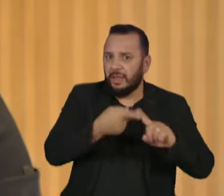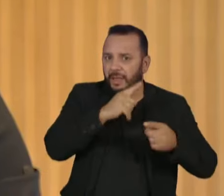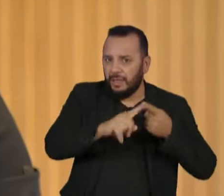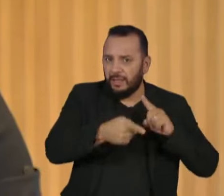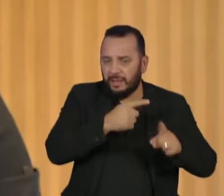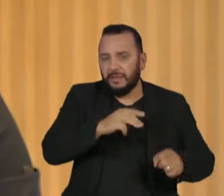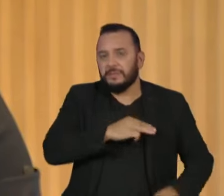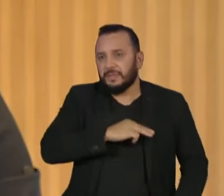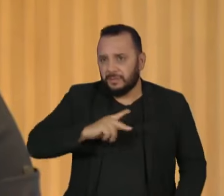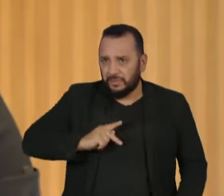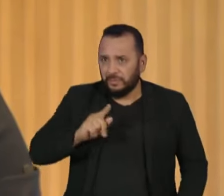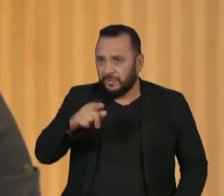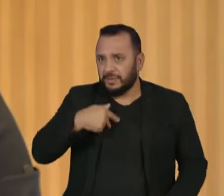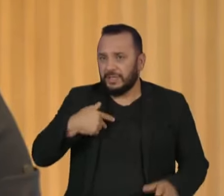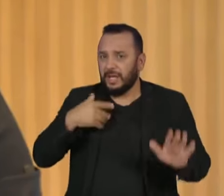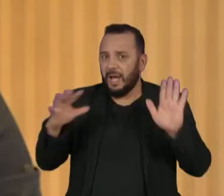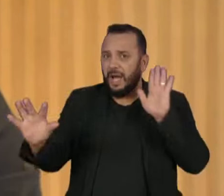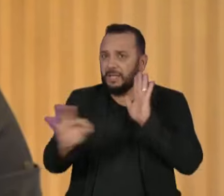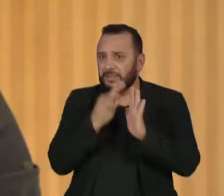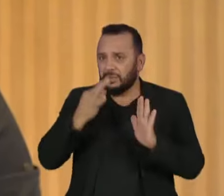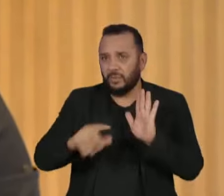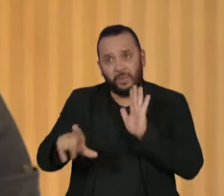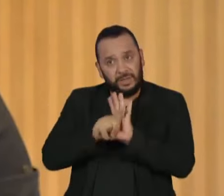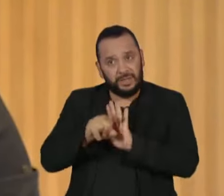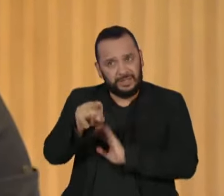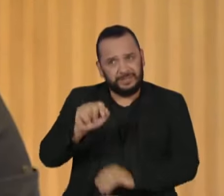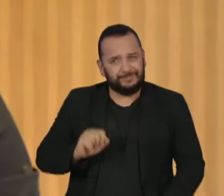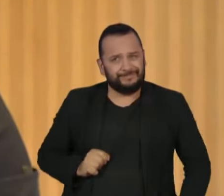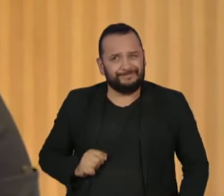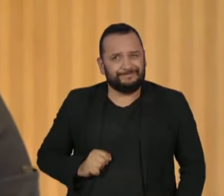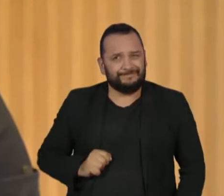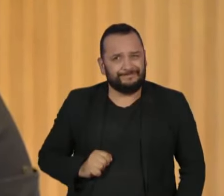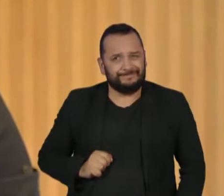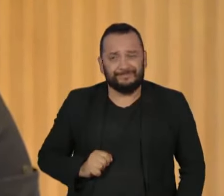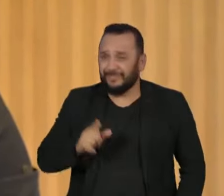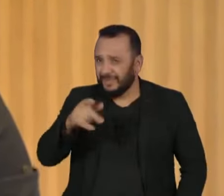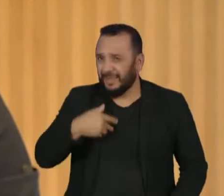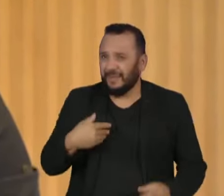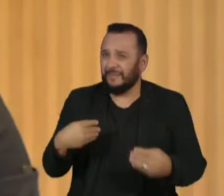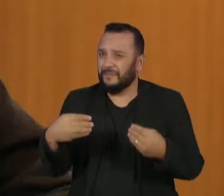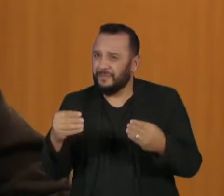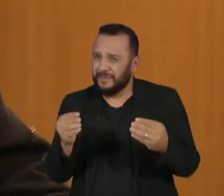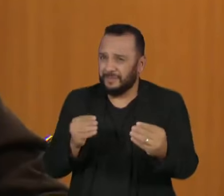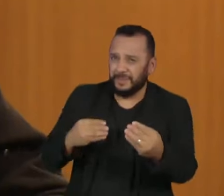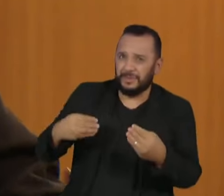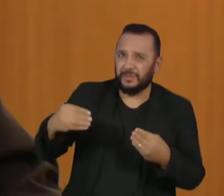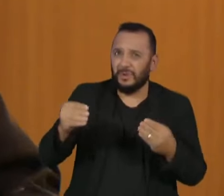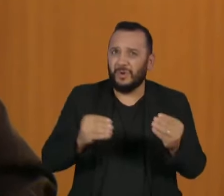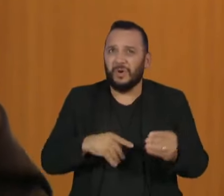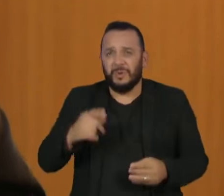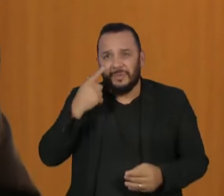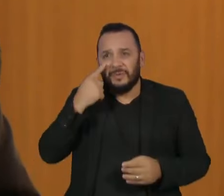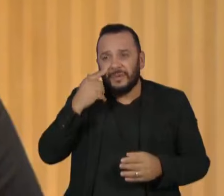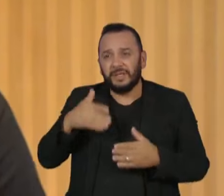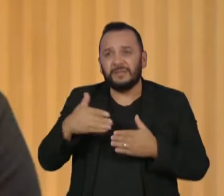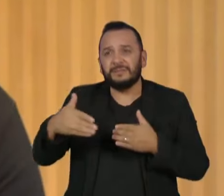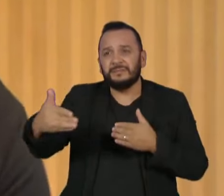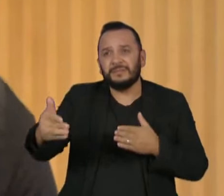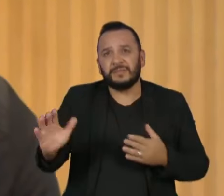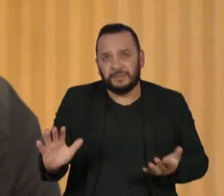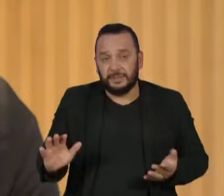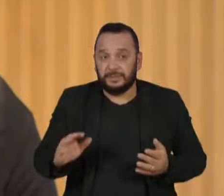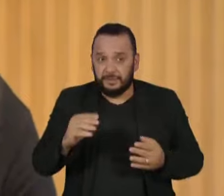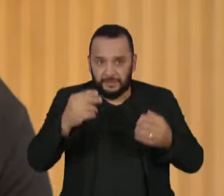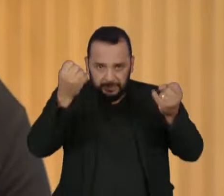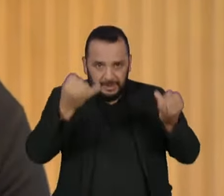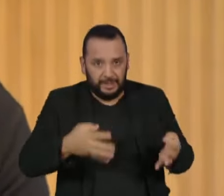Público. E o senhor sancionou ainda assim mesmo essa lei. Não se está afrouxando essa corda legal para ver até onde pode chegar? Fábio, vamos bem